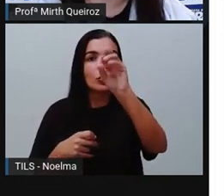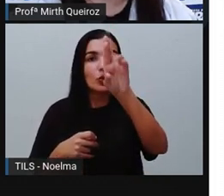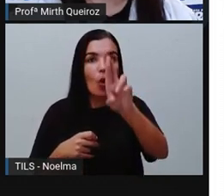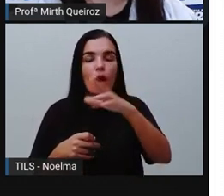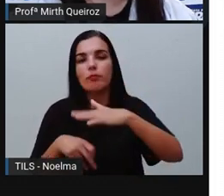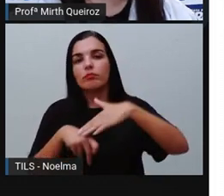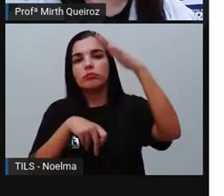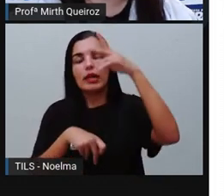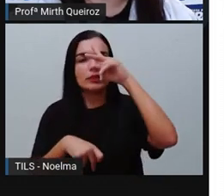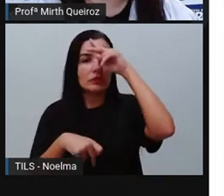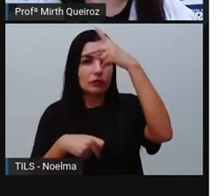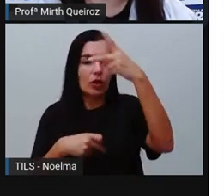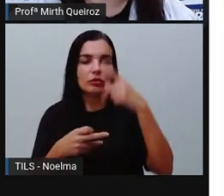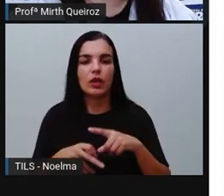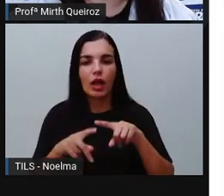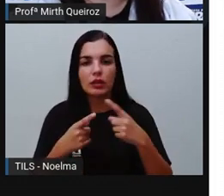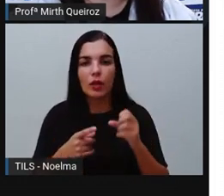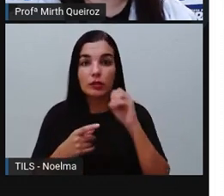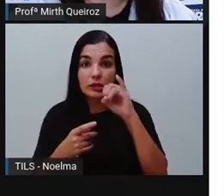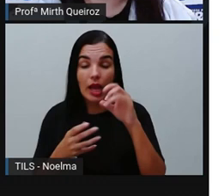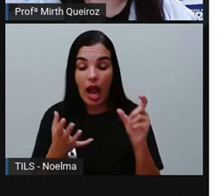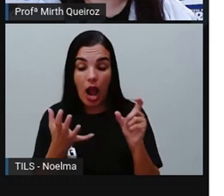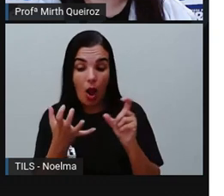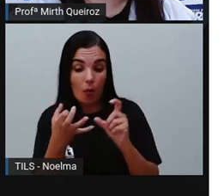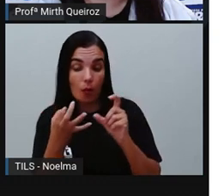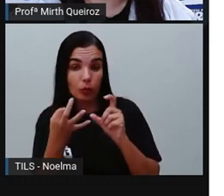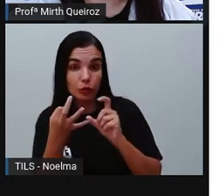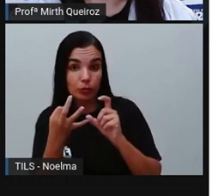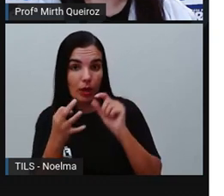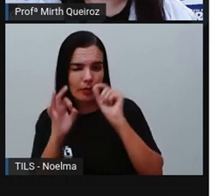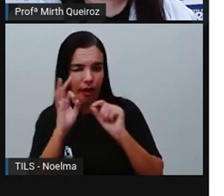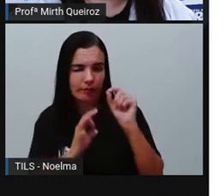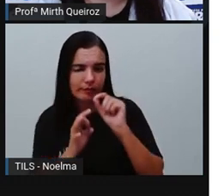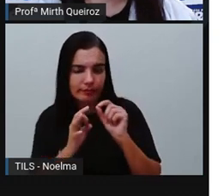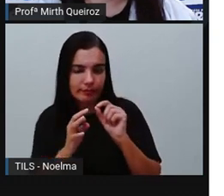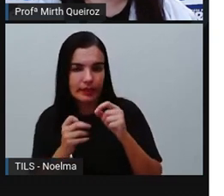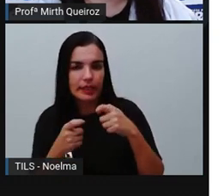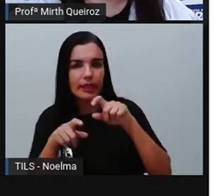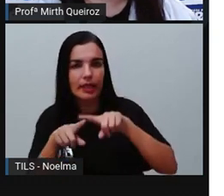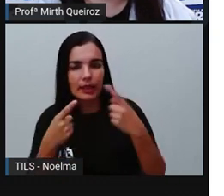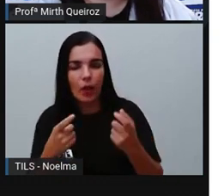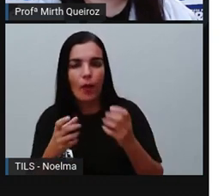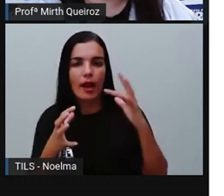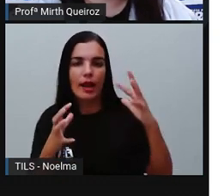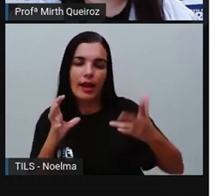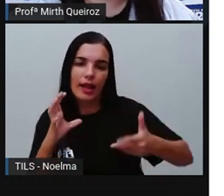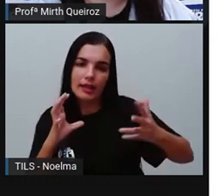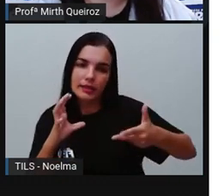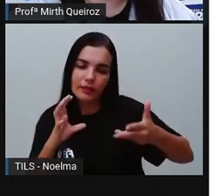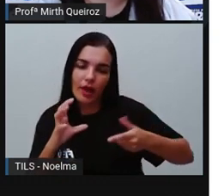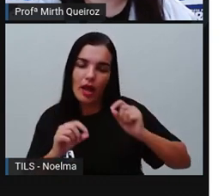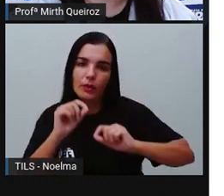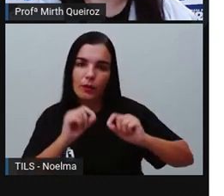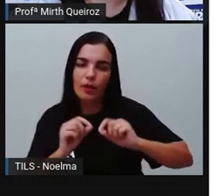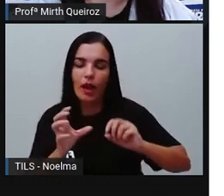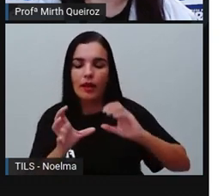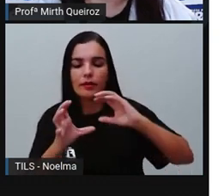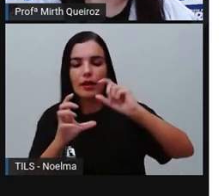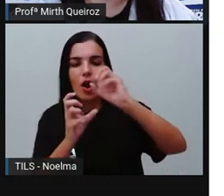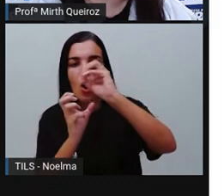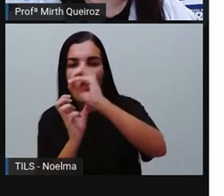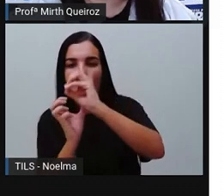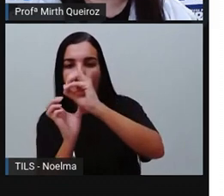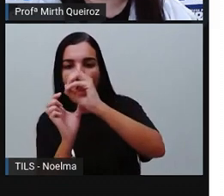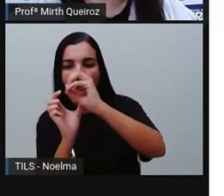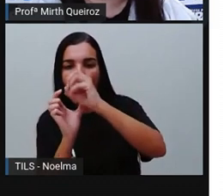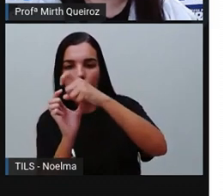palavra. Então, por ser a última sílaba aqui, a sílaba tônica, do seria a palavra liquidificador, então seria uma